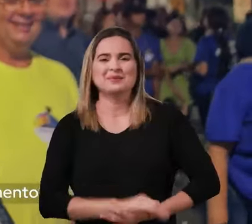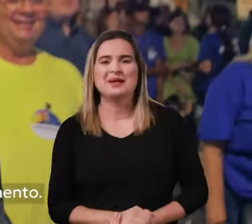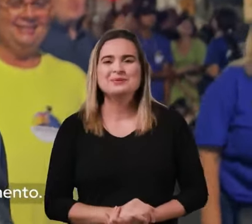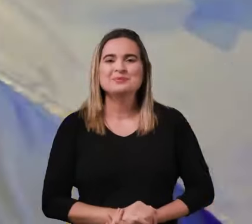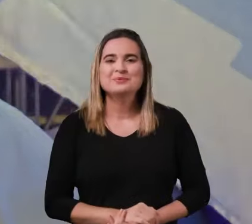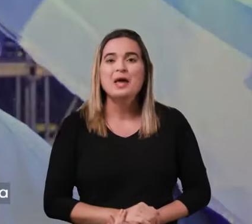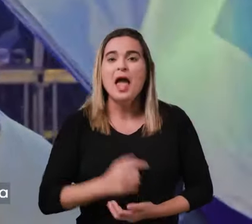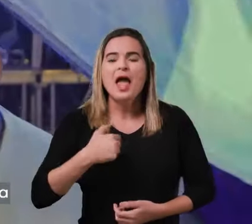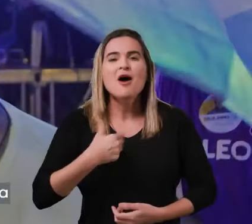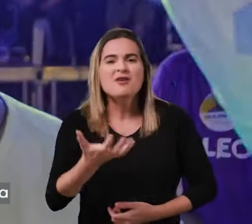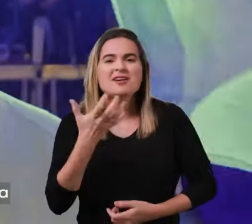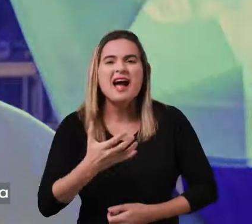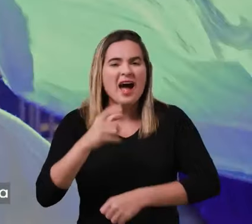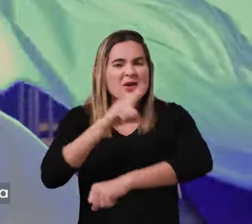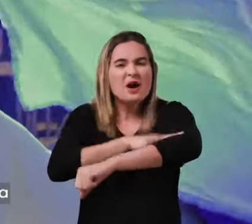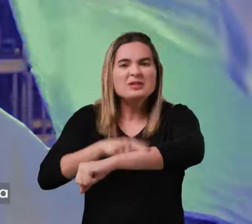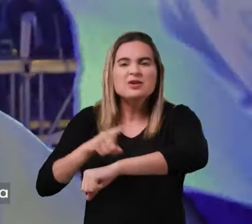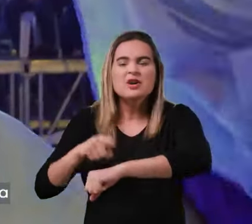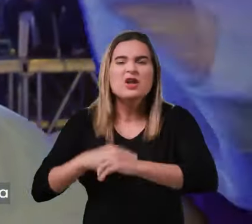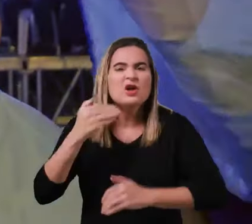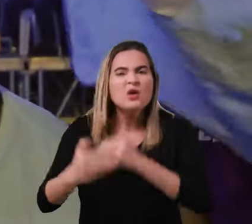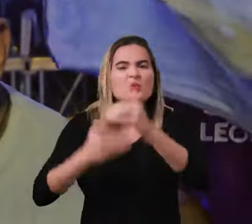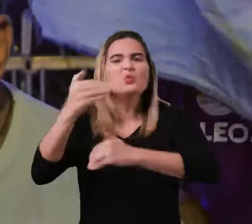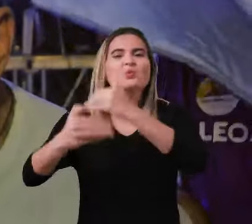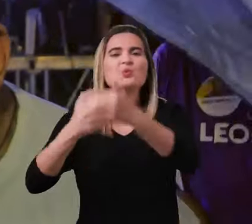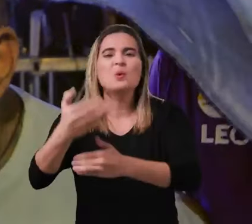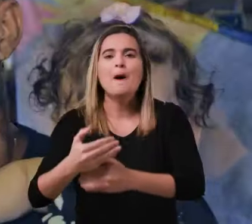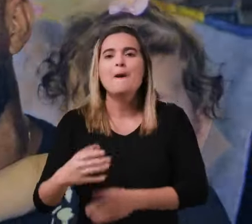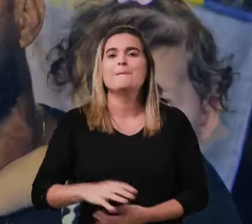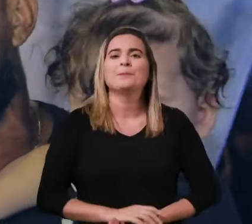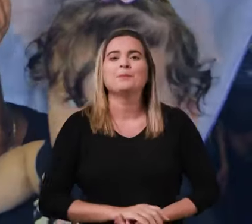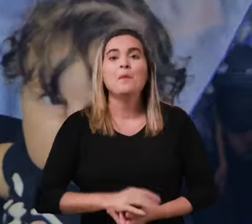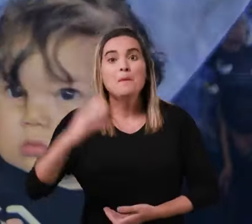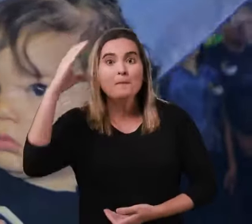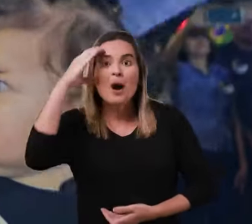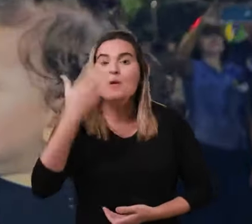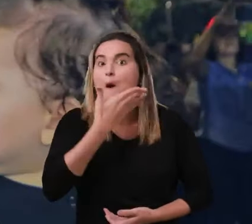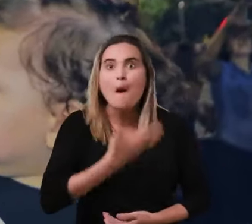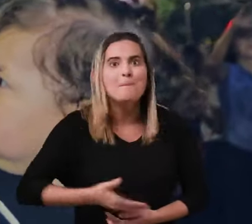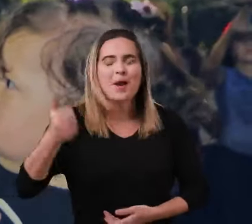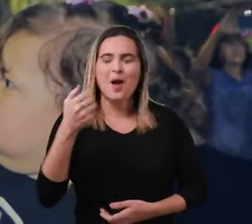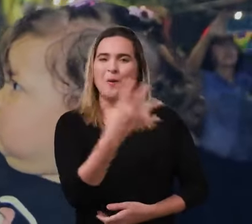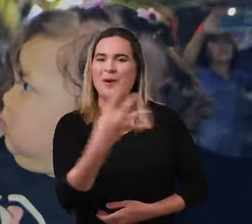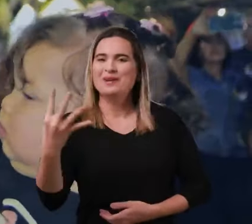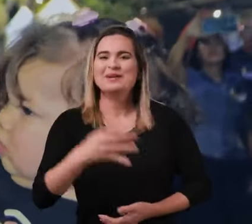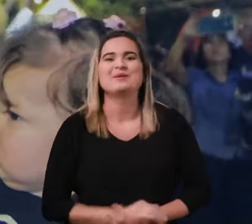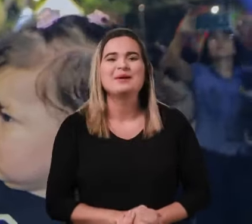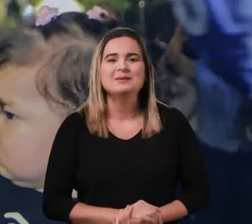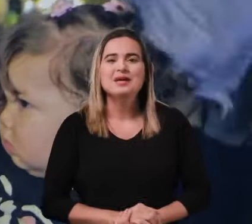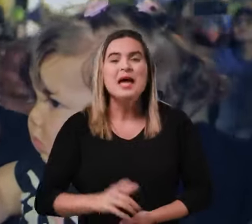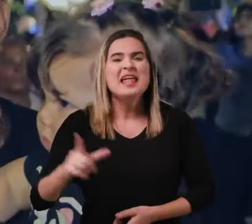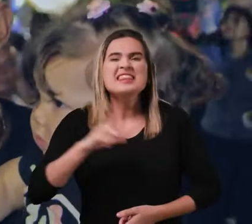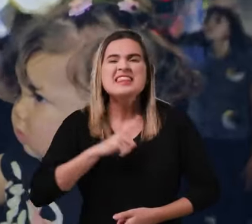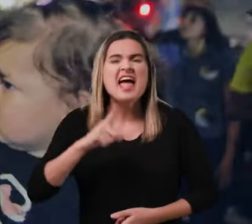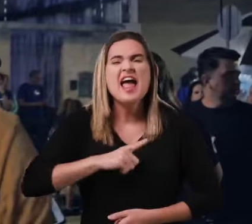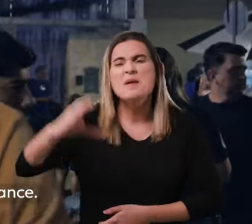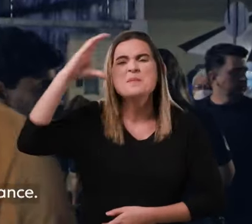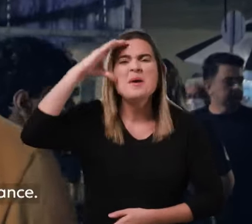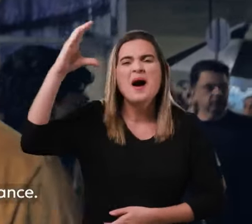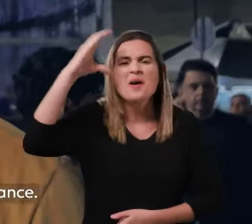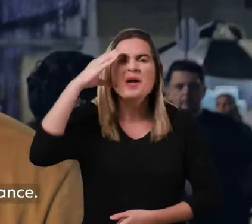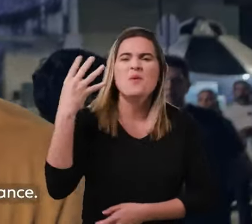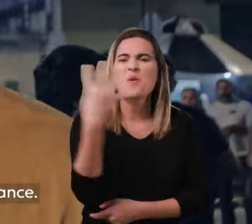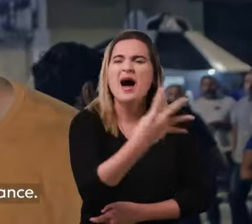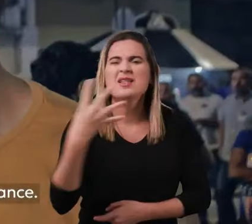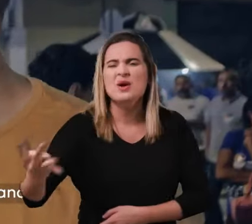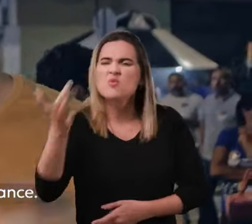desenvolvimento. Paulinho já provou que tem competência e tem capacidade. É Paulinho na cabeça, 44! Porque é